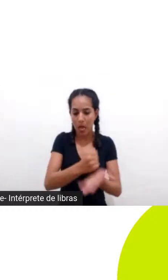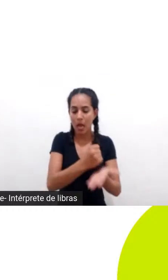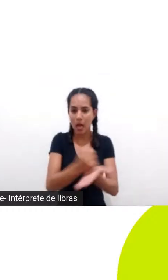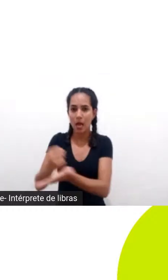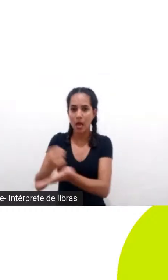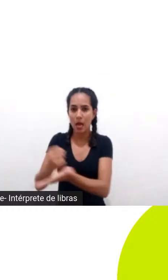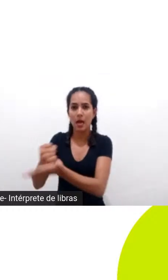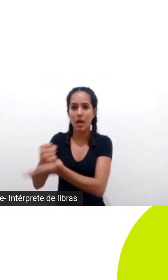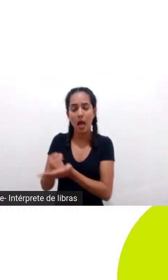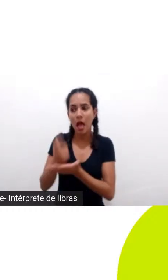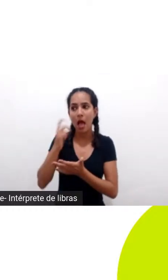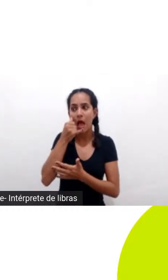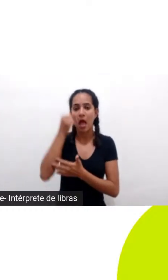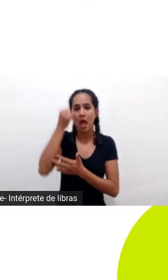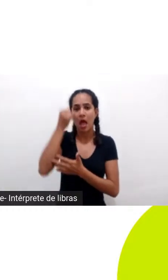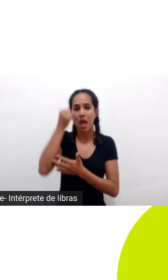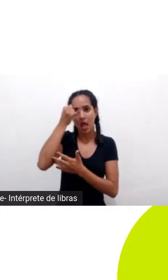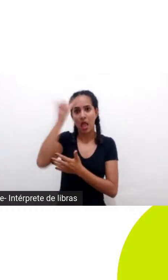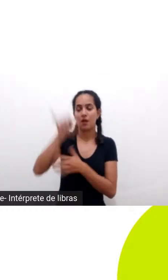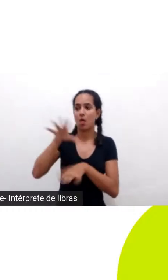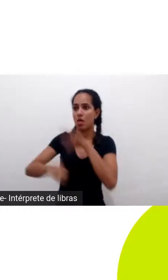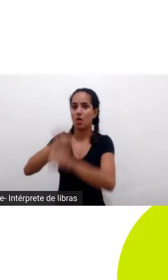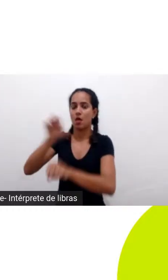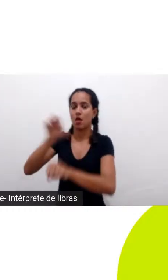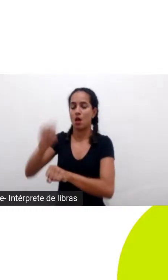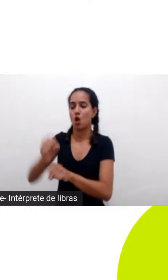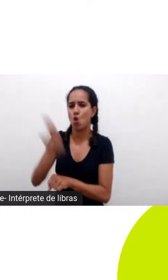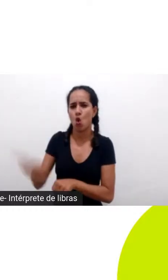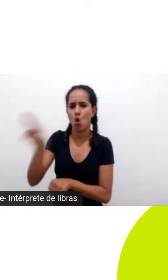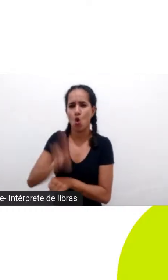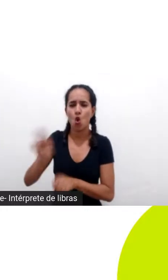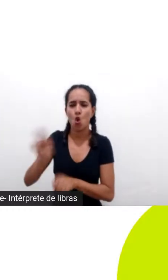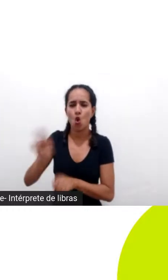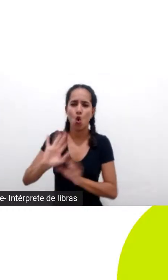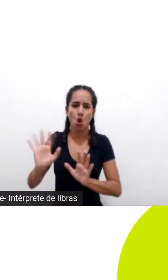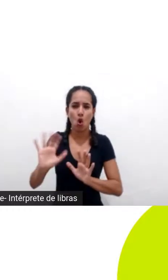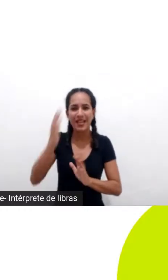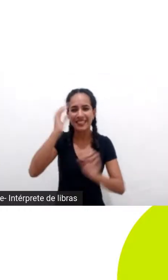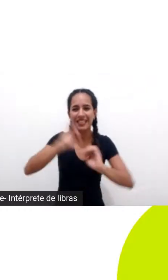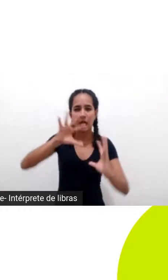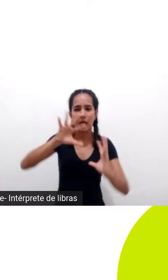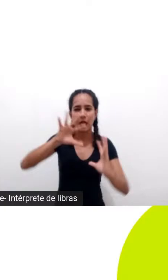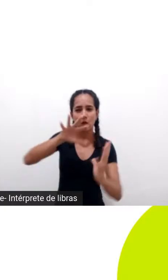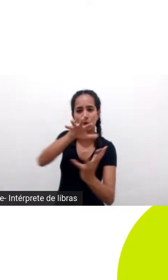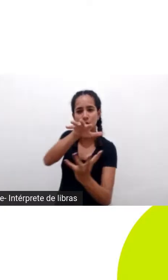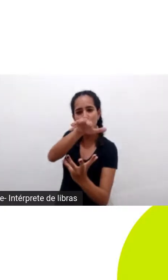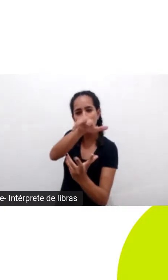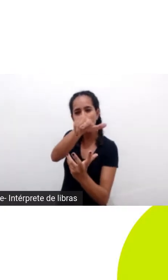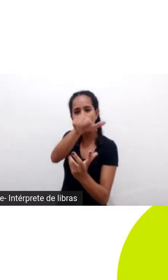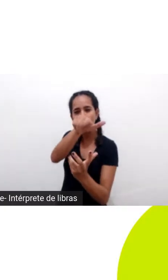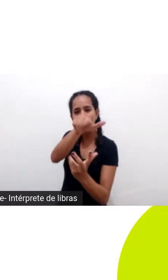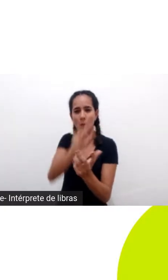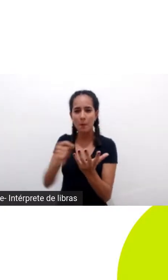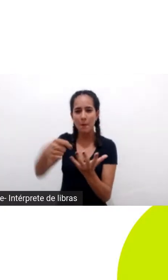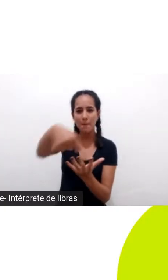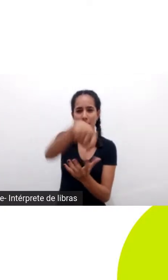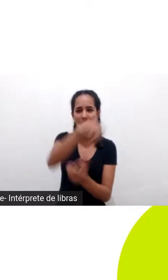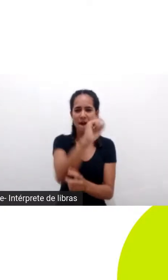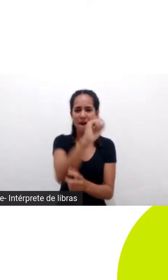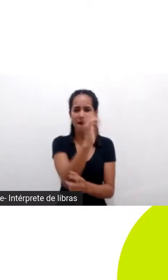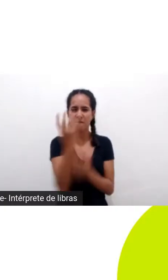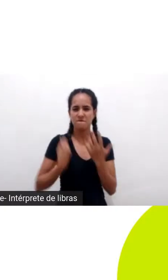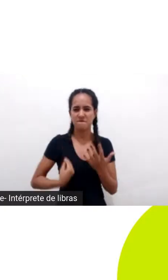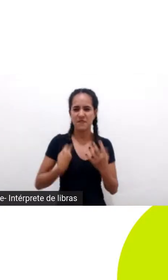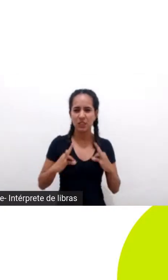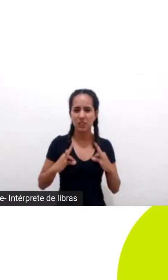exploração para uma lógica de integração entender que a biosfera o conjunto da vida no planeta ele não é uma pirâmide ele é